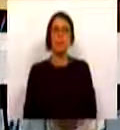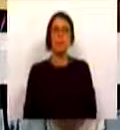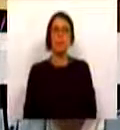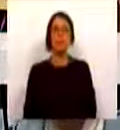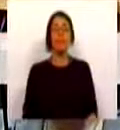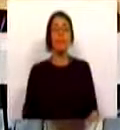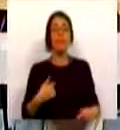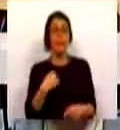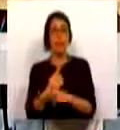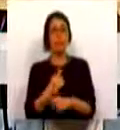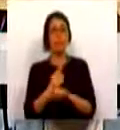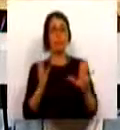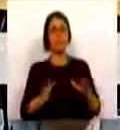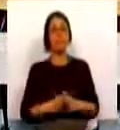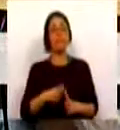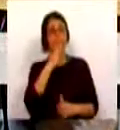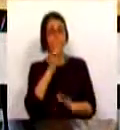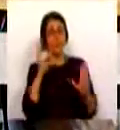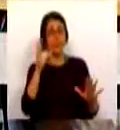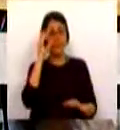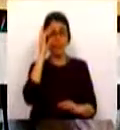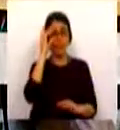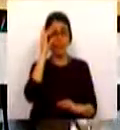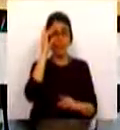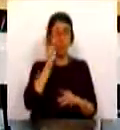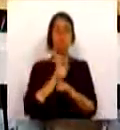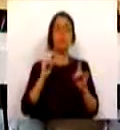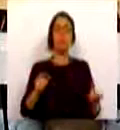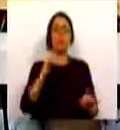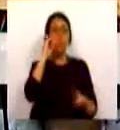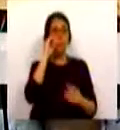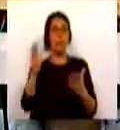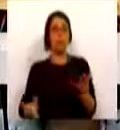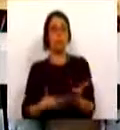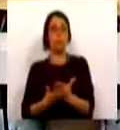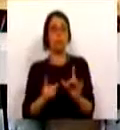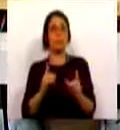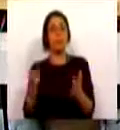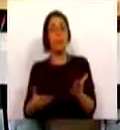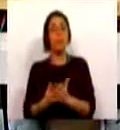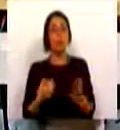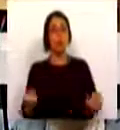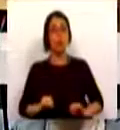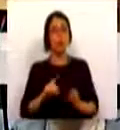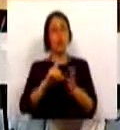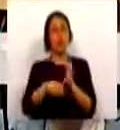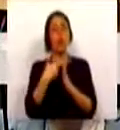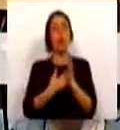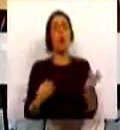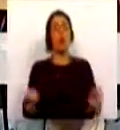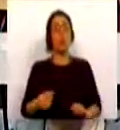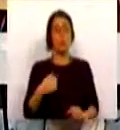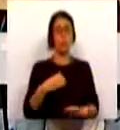Deixe-me também dizer-lhe, porque não chegou a apresentar as suas propostas, os seus projetos de resolução,